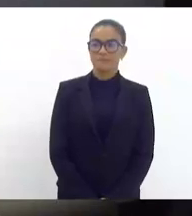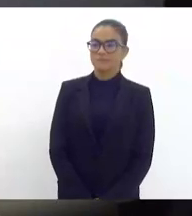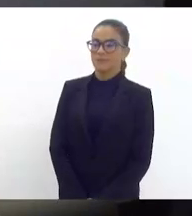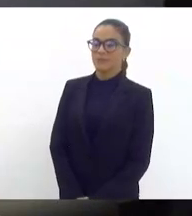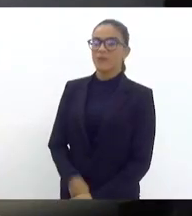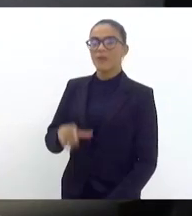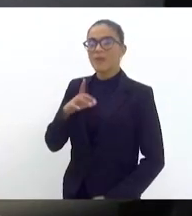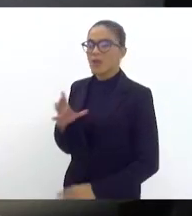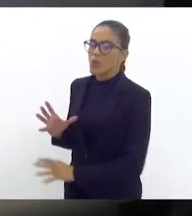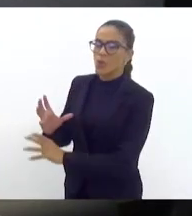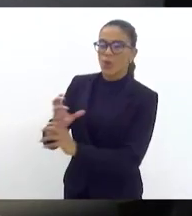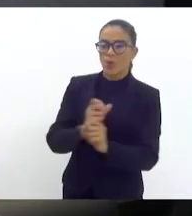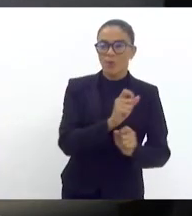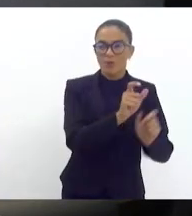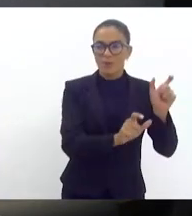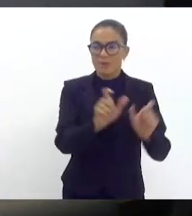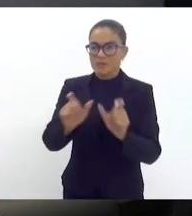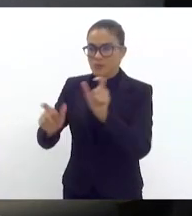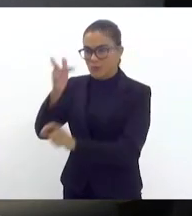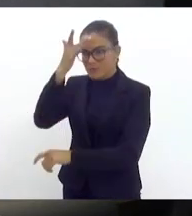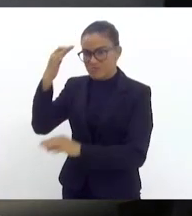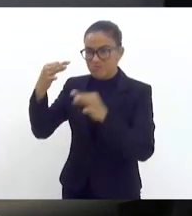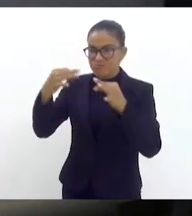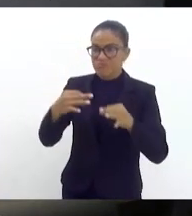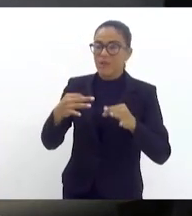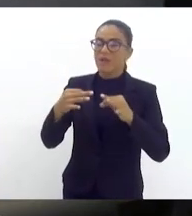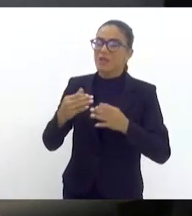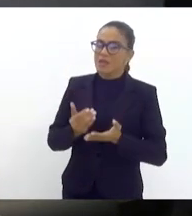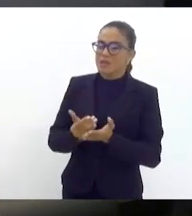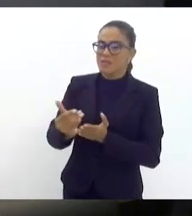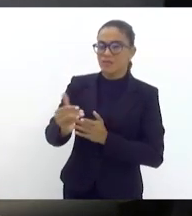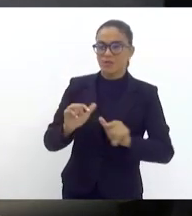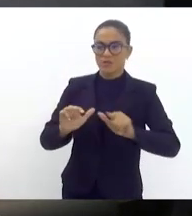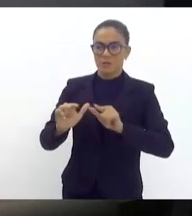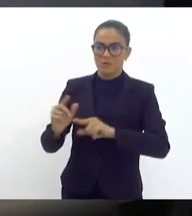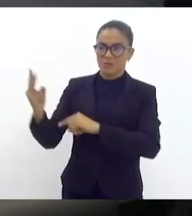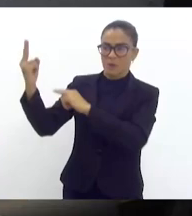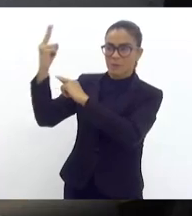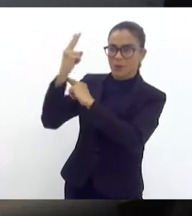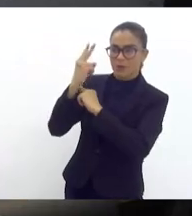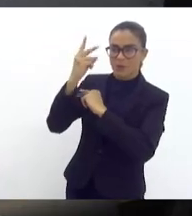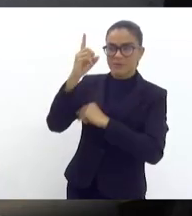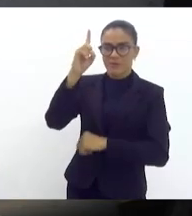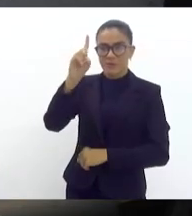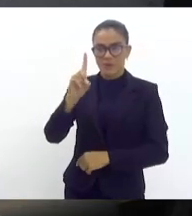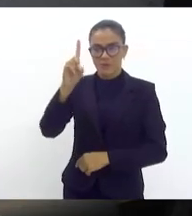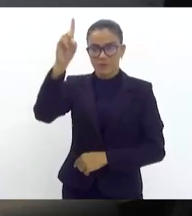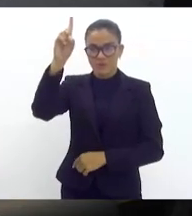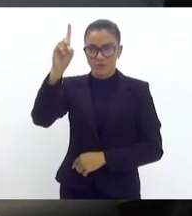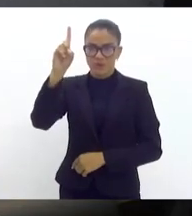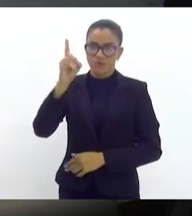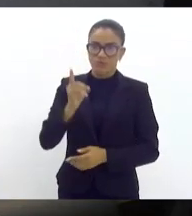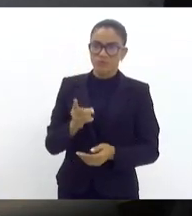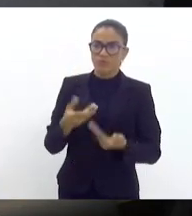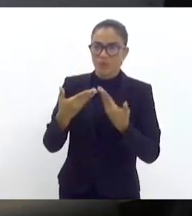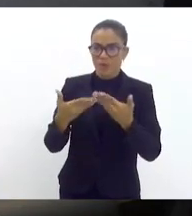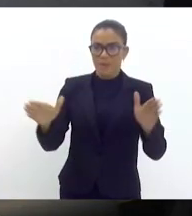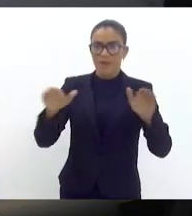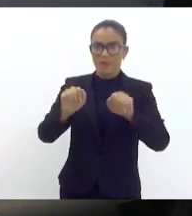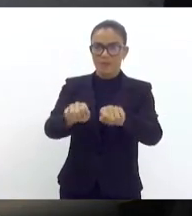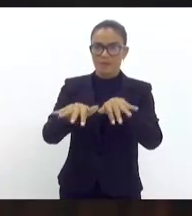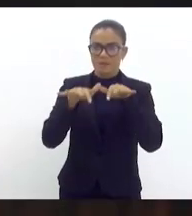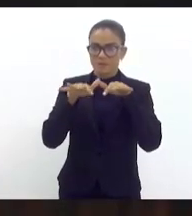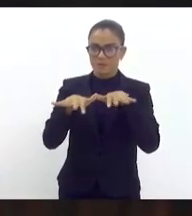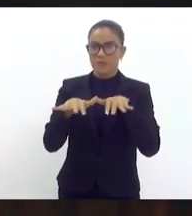Havendo número legal e sob a proteção de Deus, iniciamos os nossos trabalhos. Está aberta a sessão. A presidência